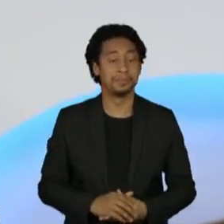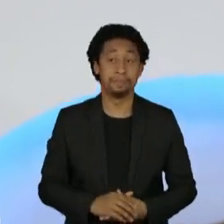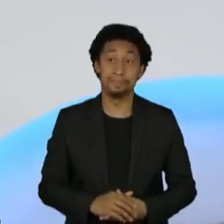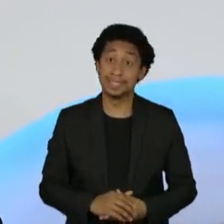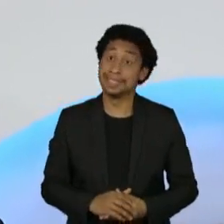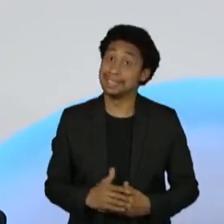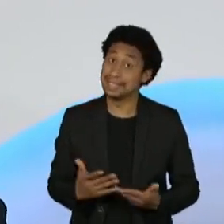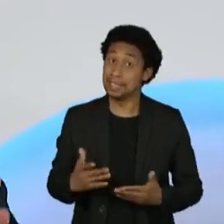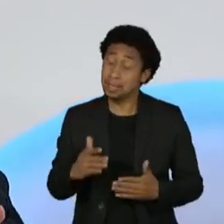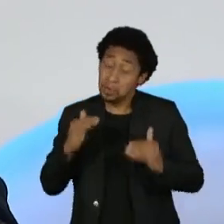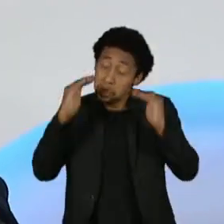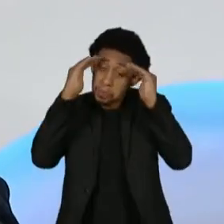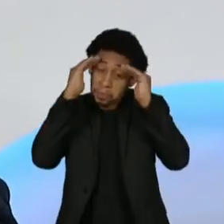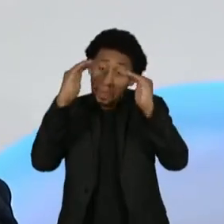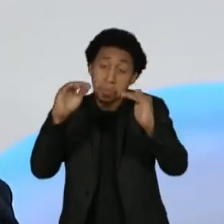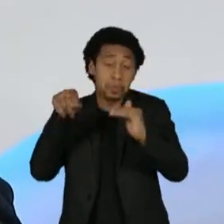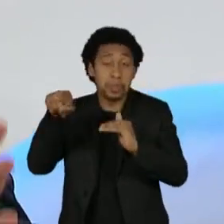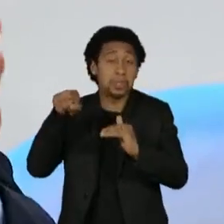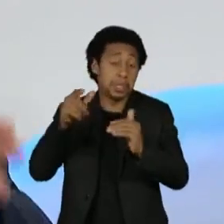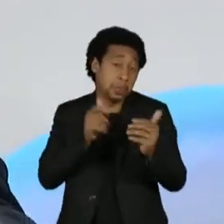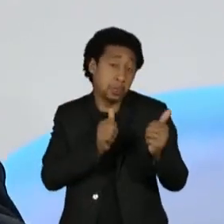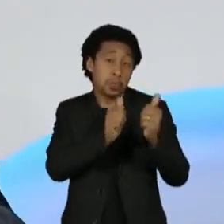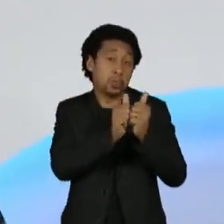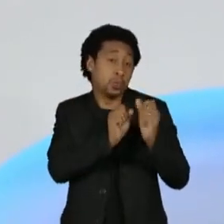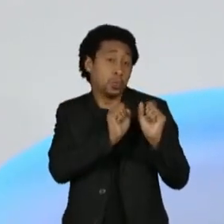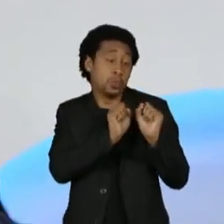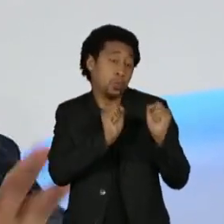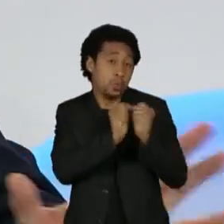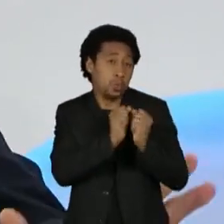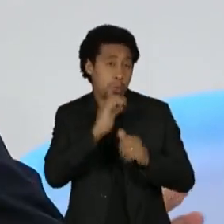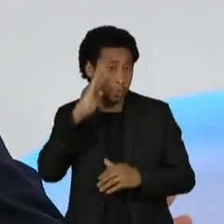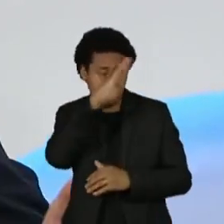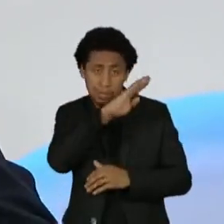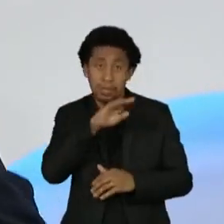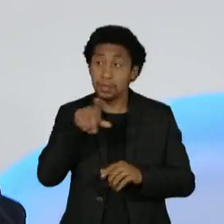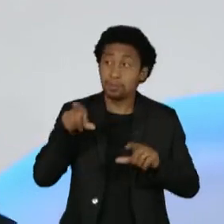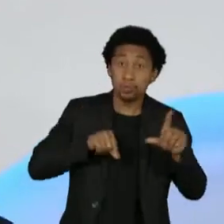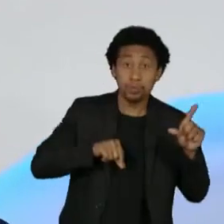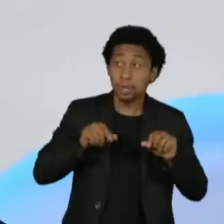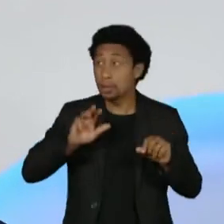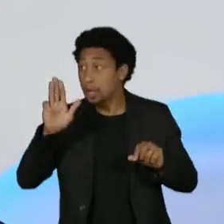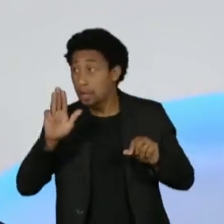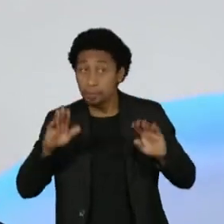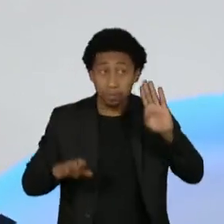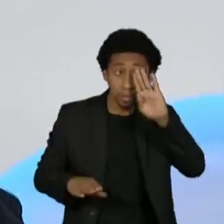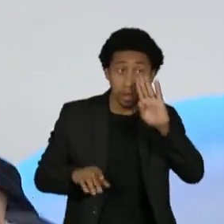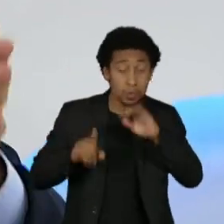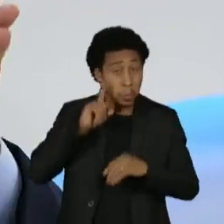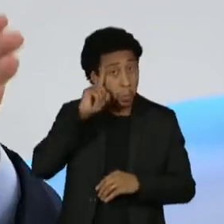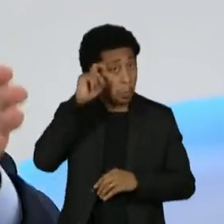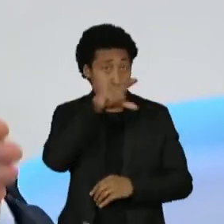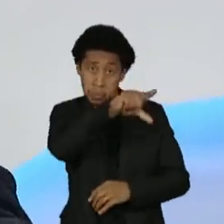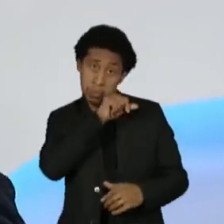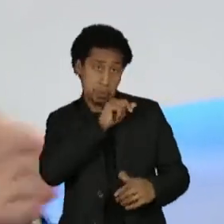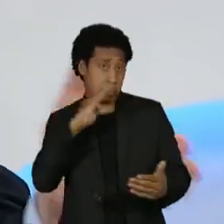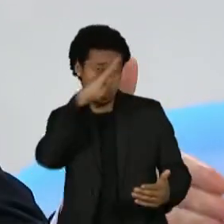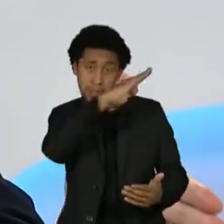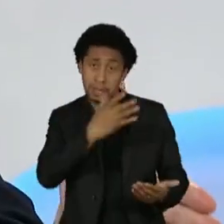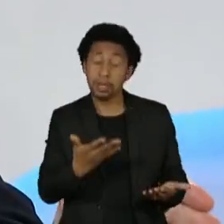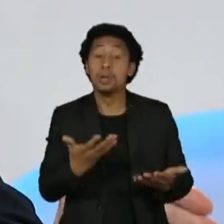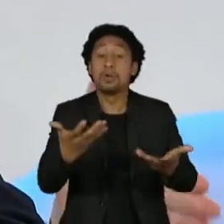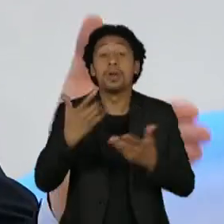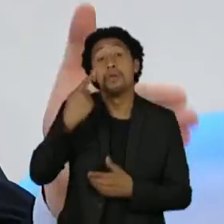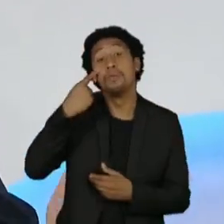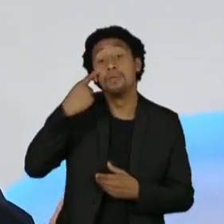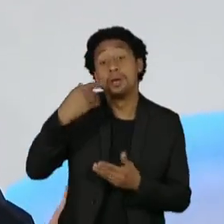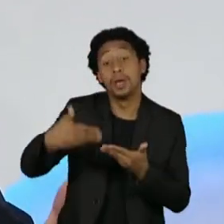Bolsonaro eu respeito, segundo turno, como eu disse, tem Bolsonaro e tem Lula, ele preferiu Bolsonaro. O que eu quero ver é a oportunidade que ele terá daqui para